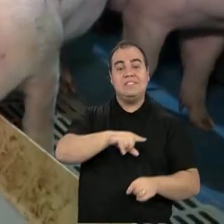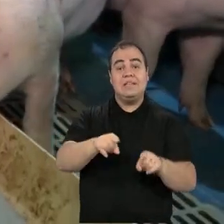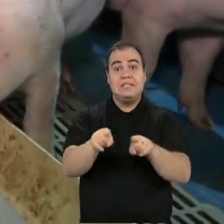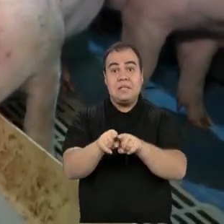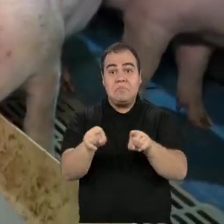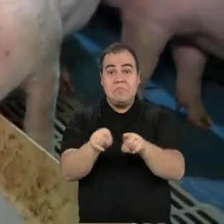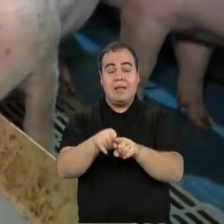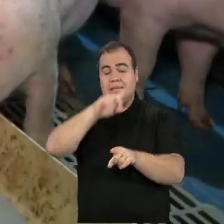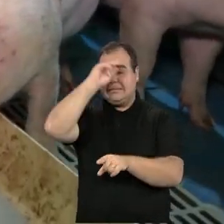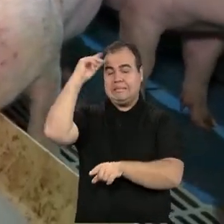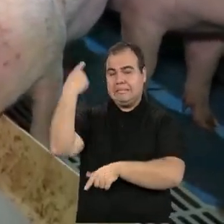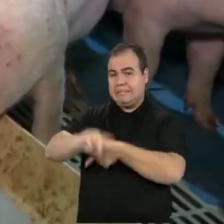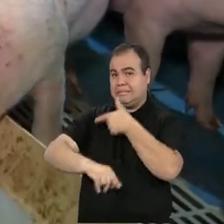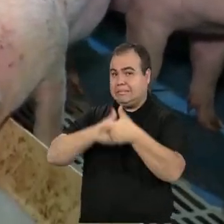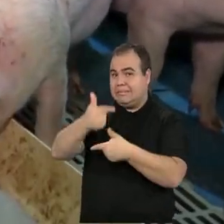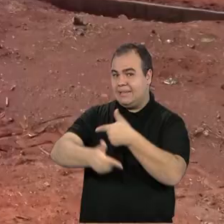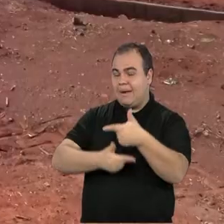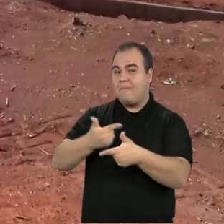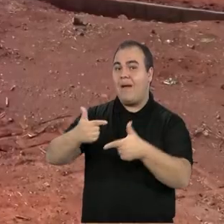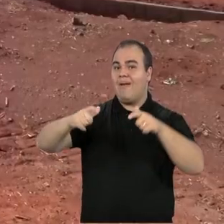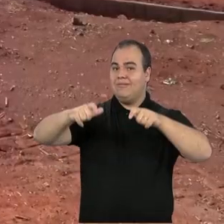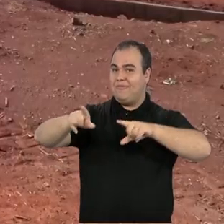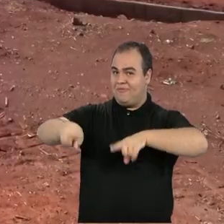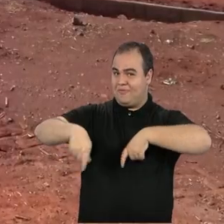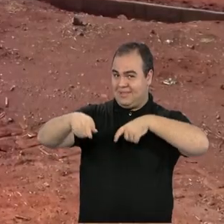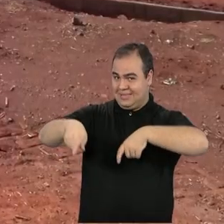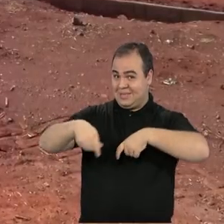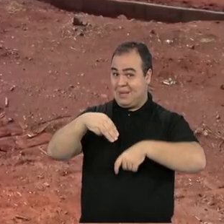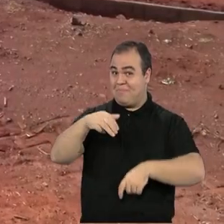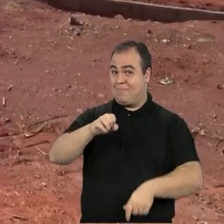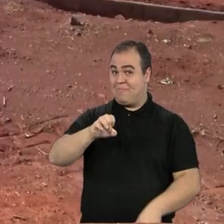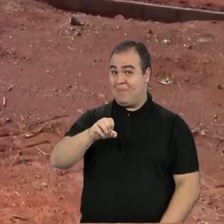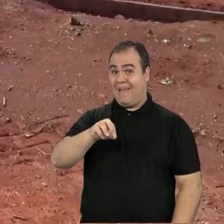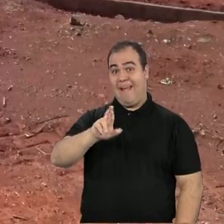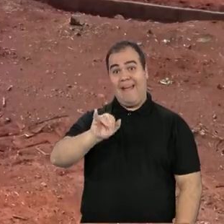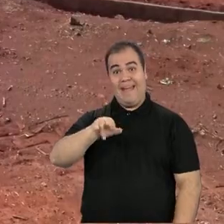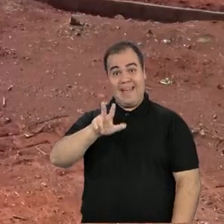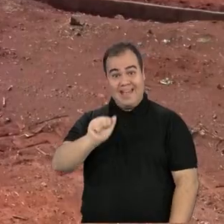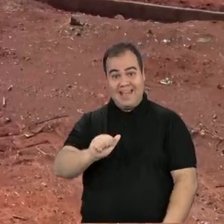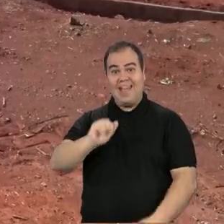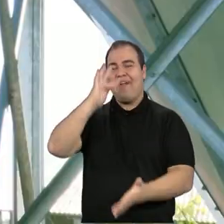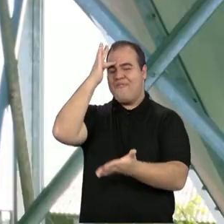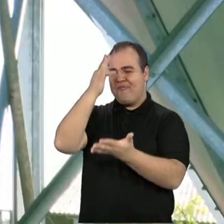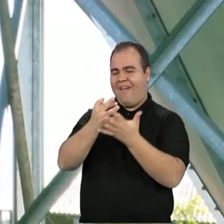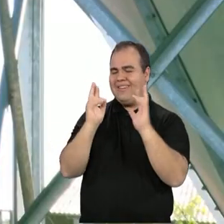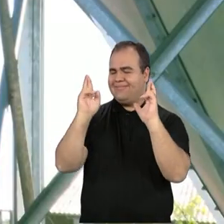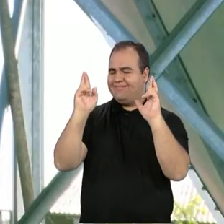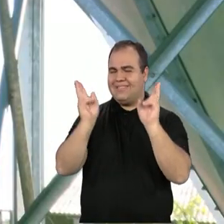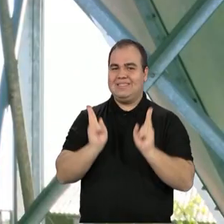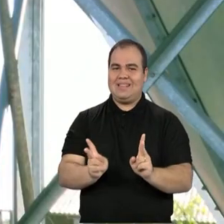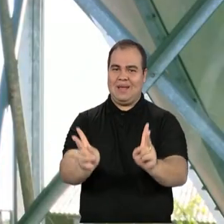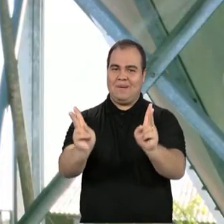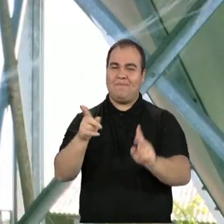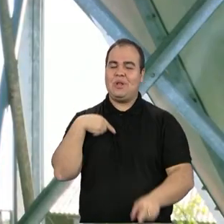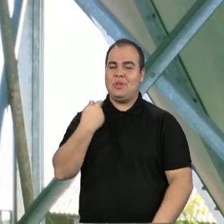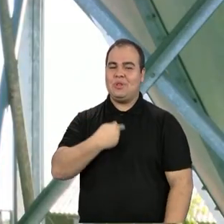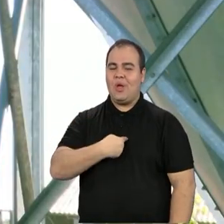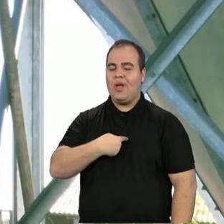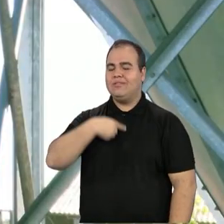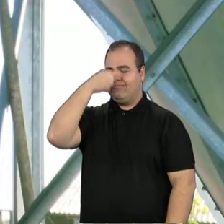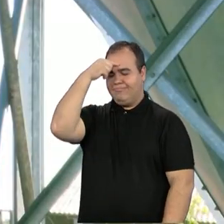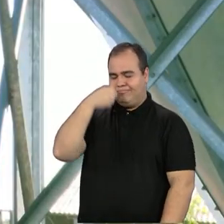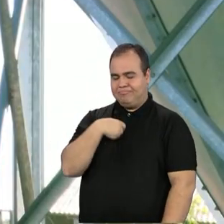de muito trabalho na estância Mãe Rainha, a fé não passa batida. Somos devotos da Mãe Rainha